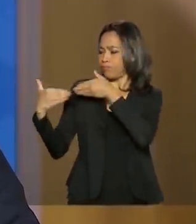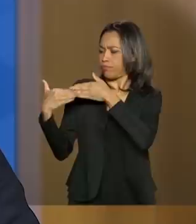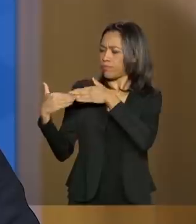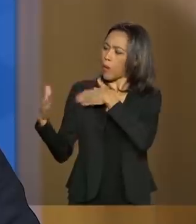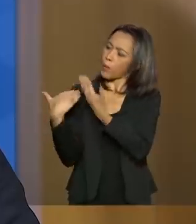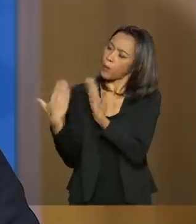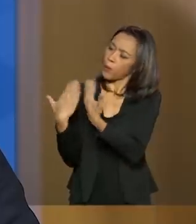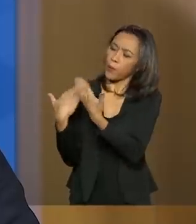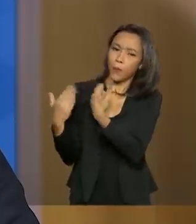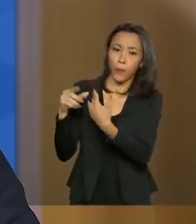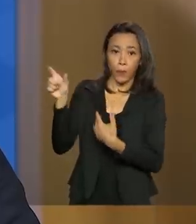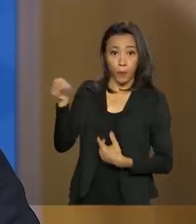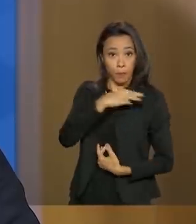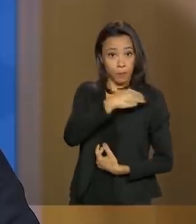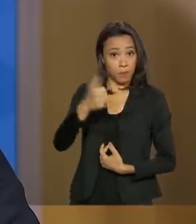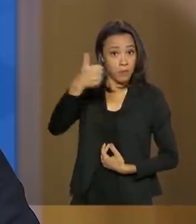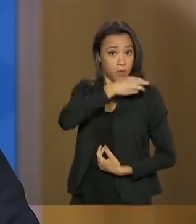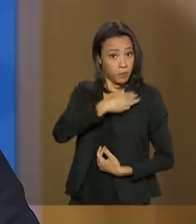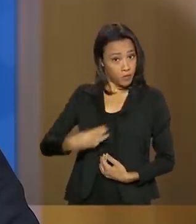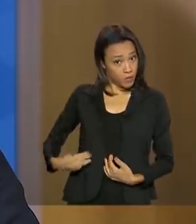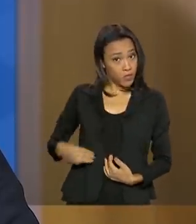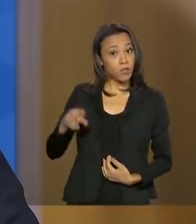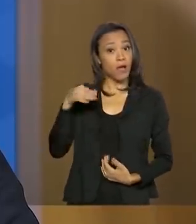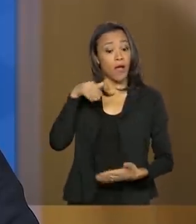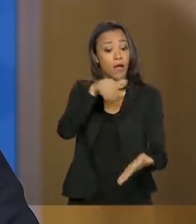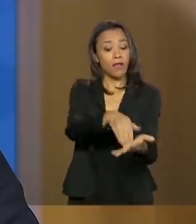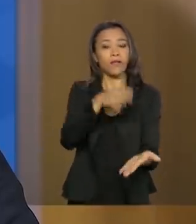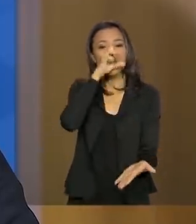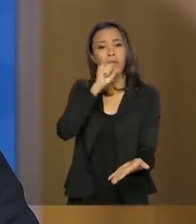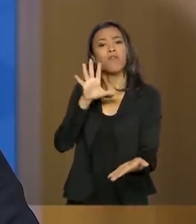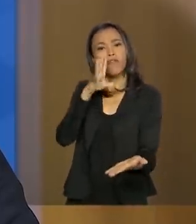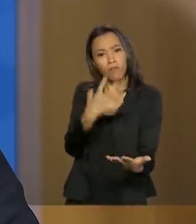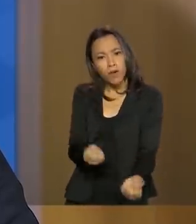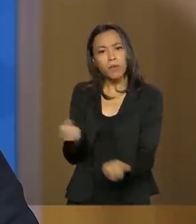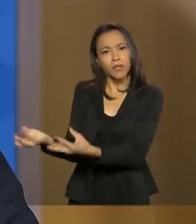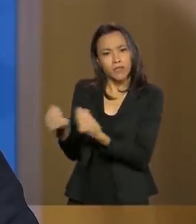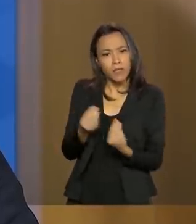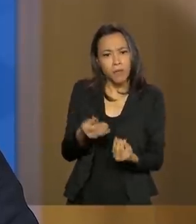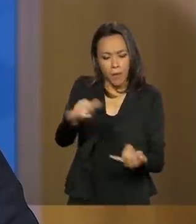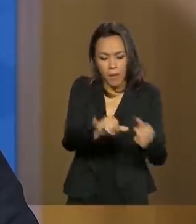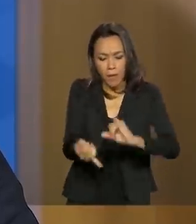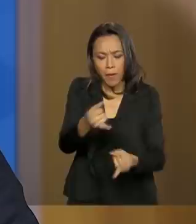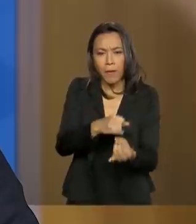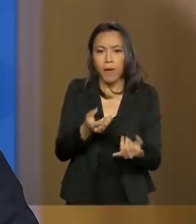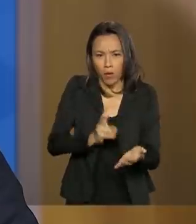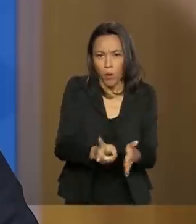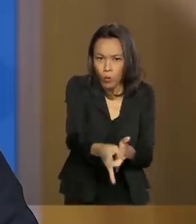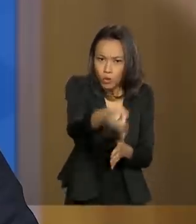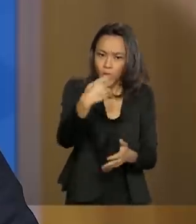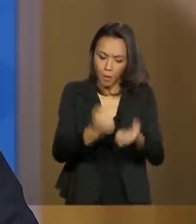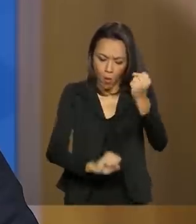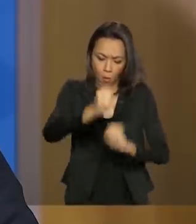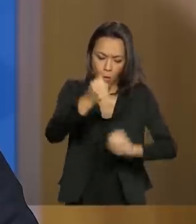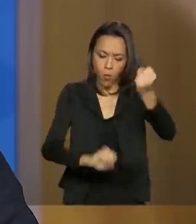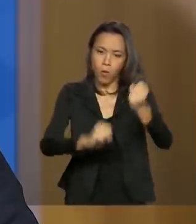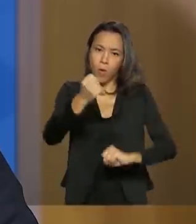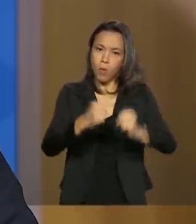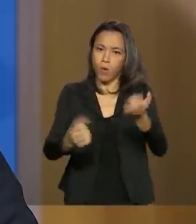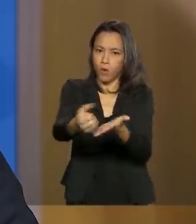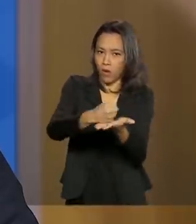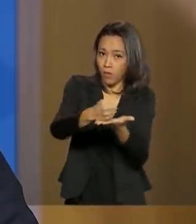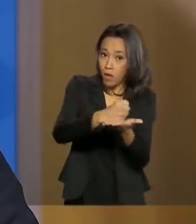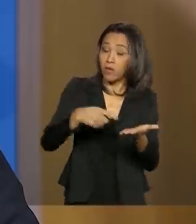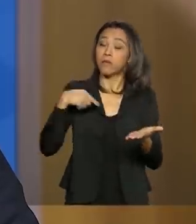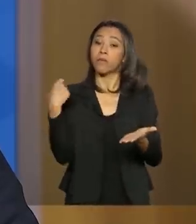receberemos até sábado matéria-prima para continuarmos produzindo a hidroxicloroquina, de modo a podermos tratar